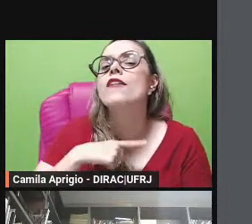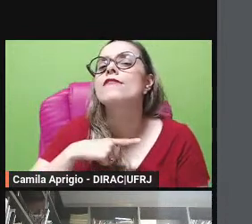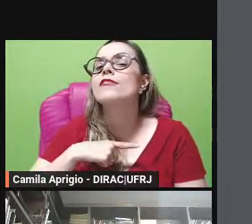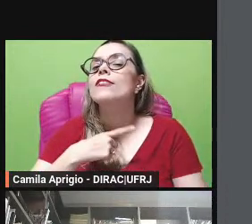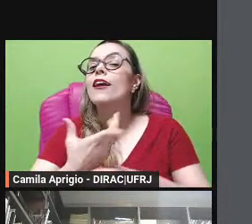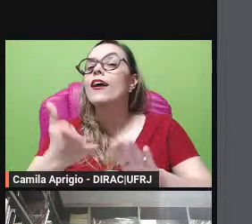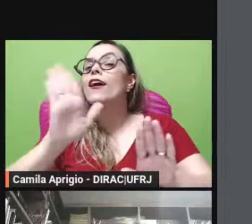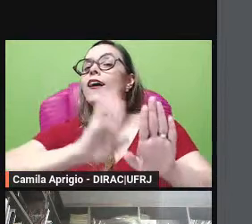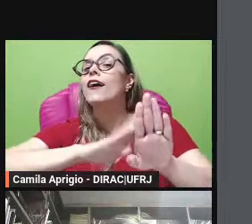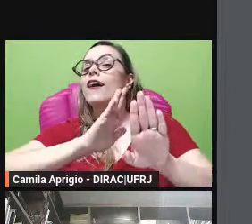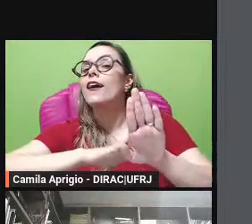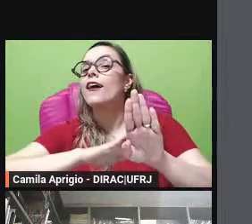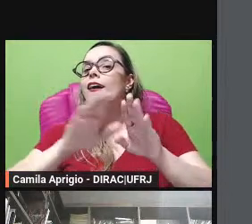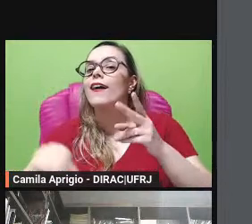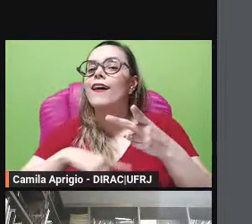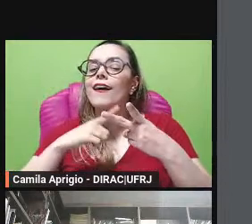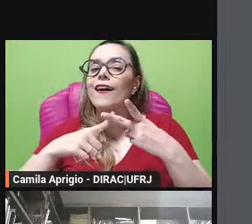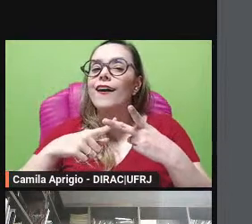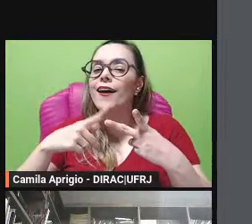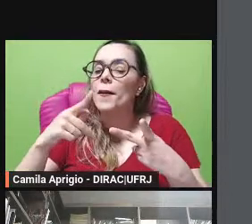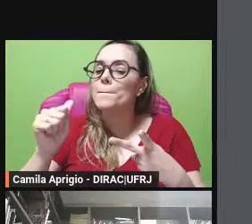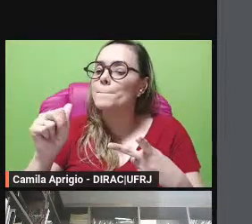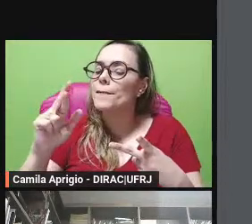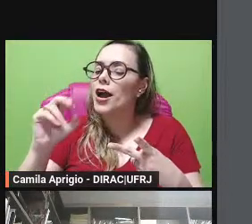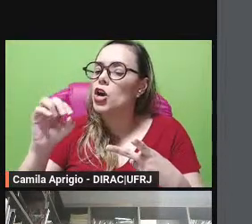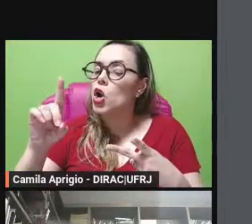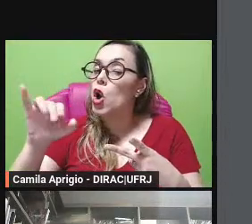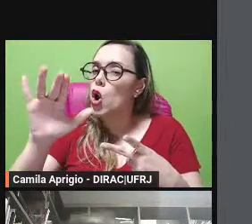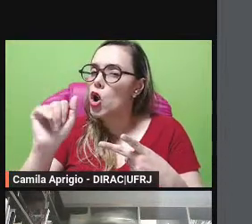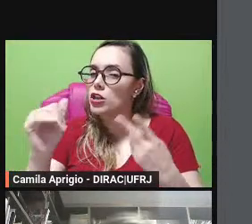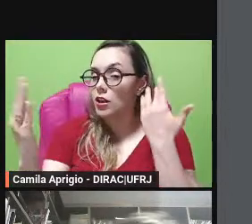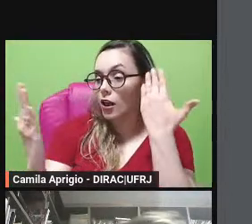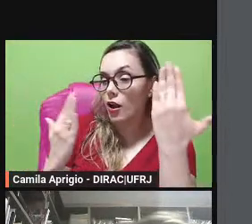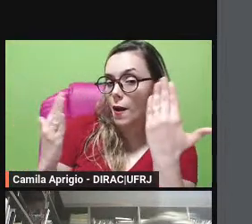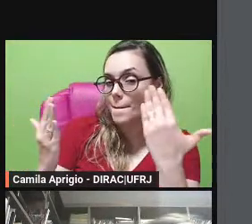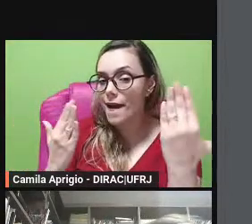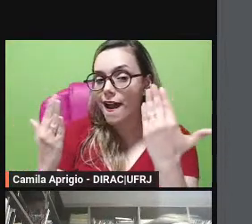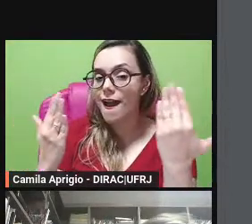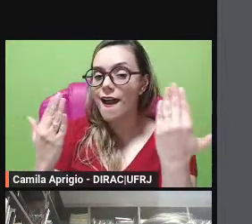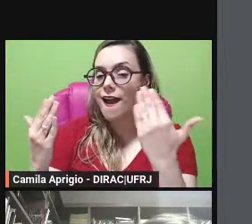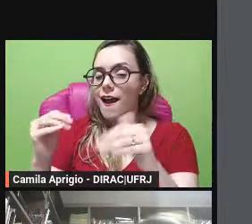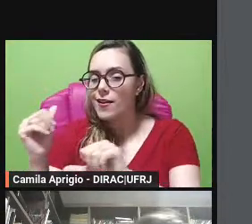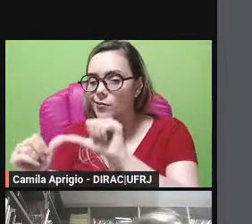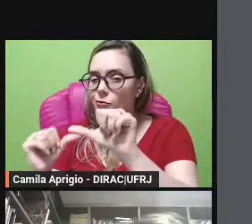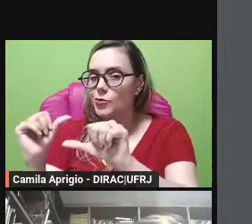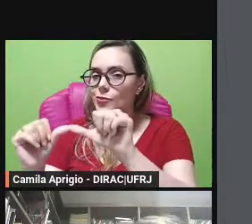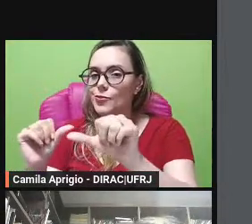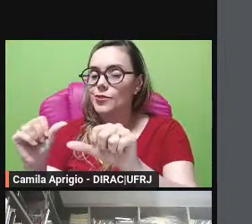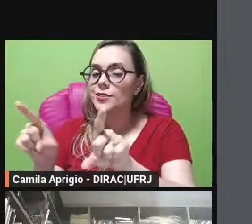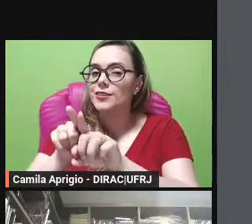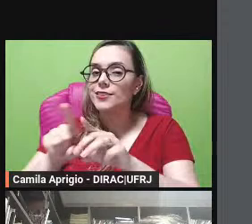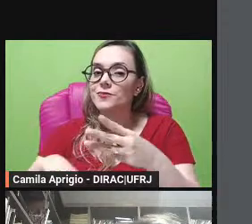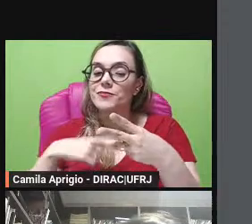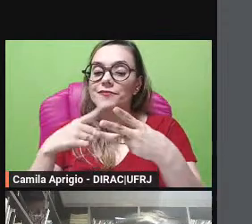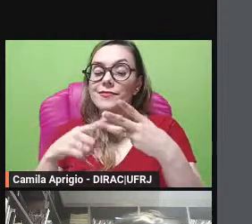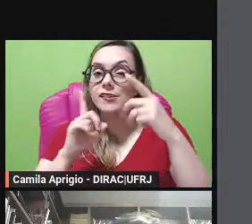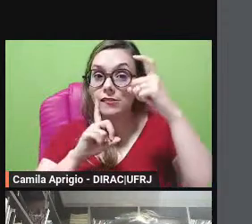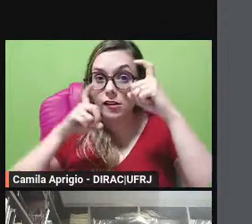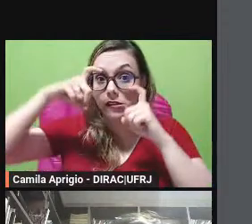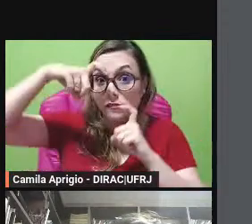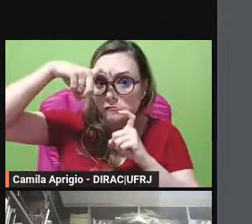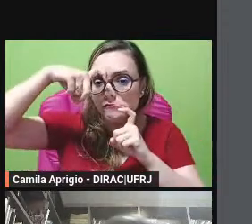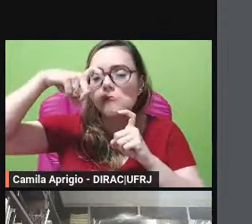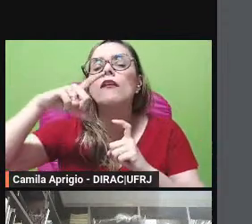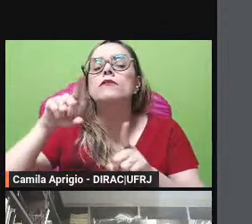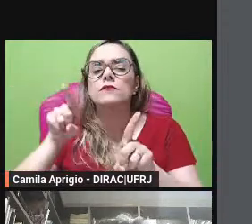paródia da crítica e da sátira da caricatura né traços esses que